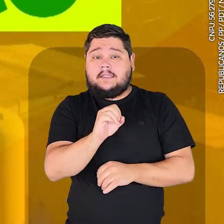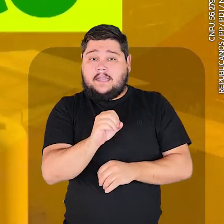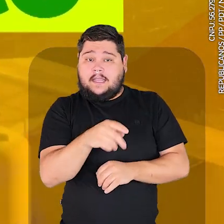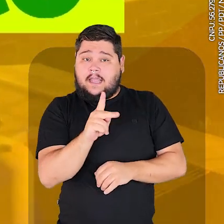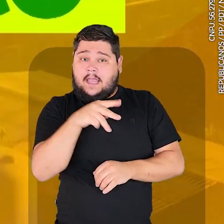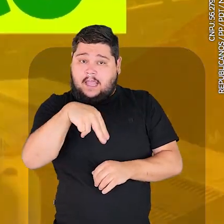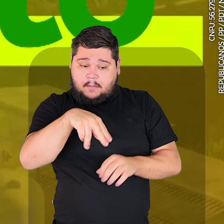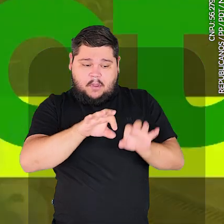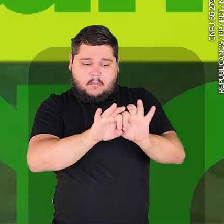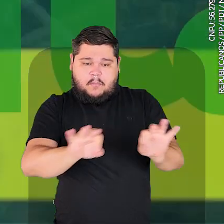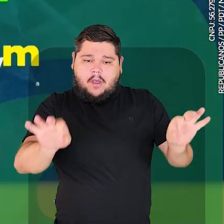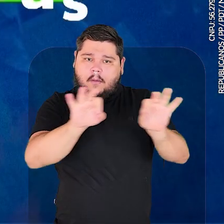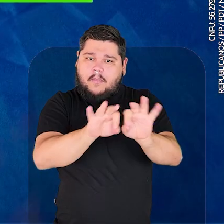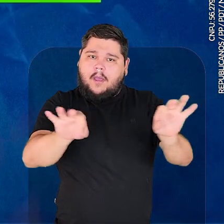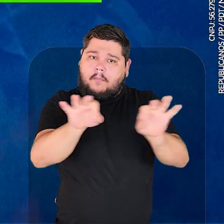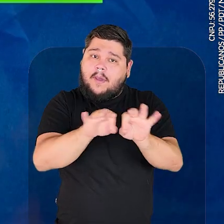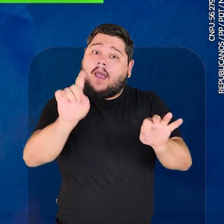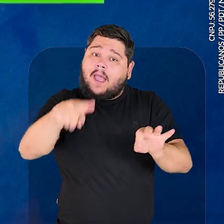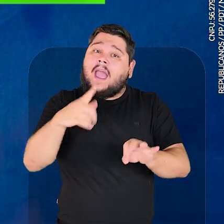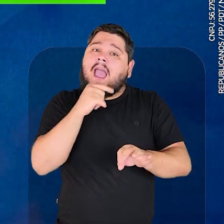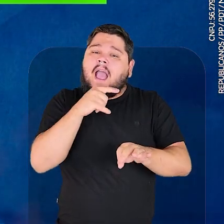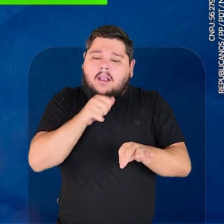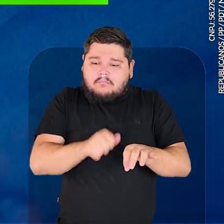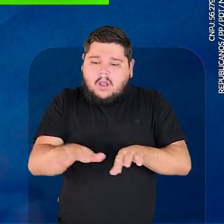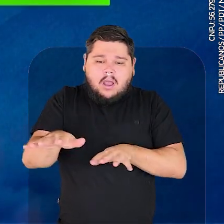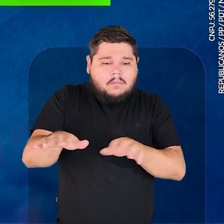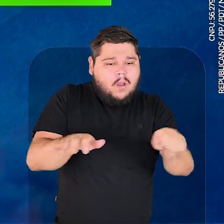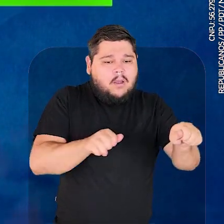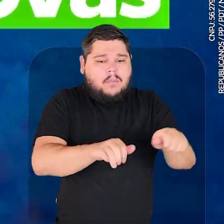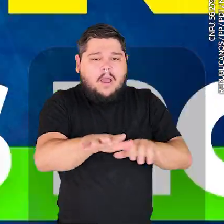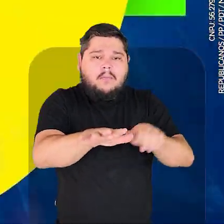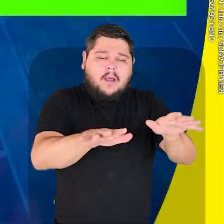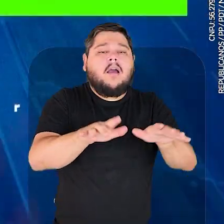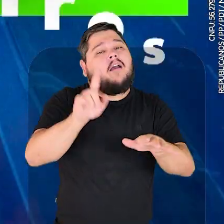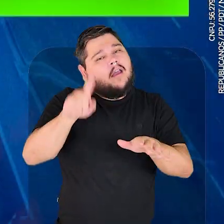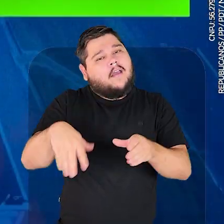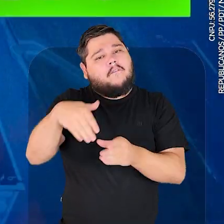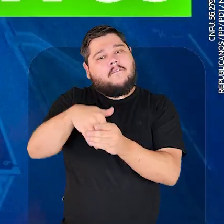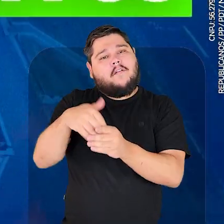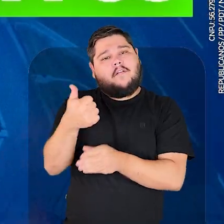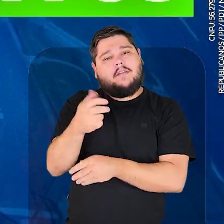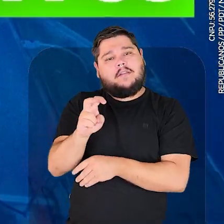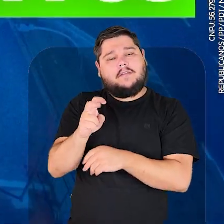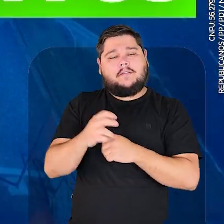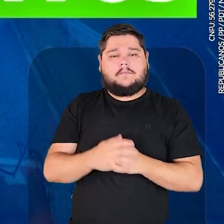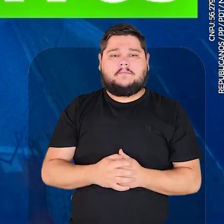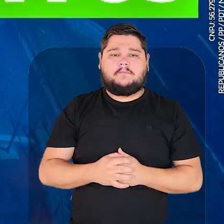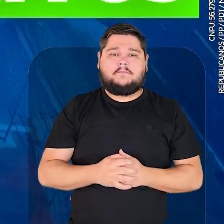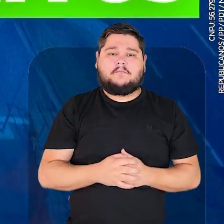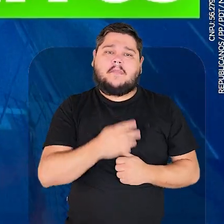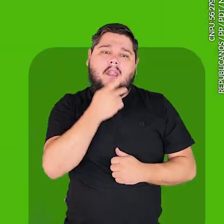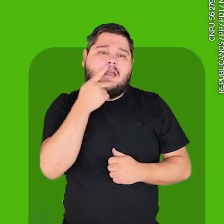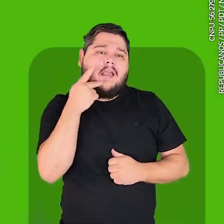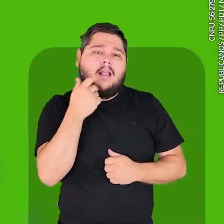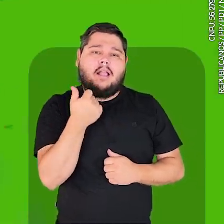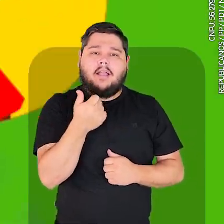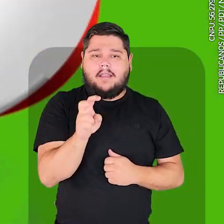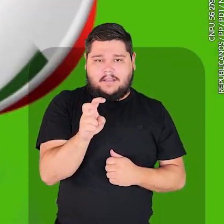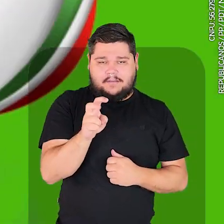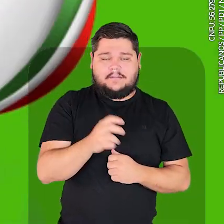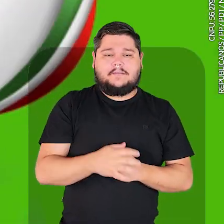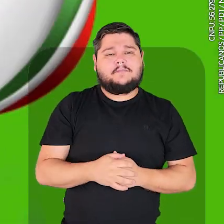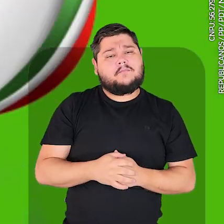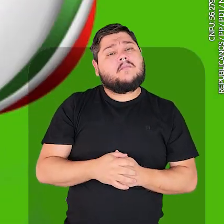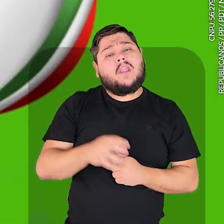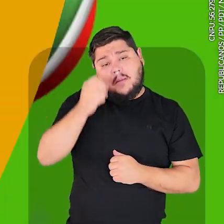nova estação de tratamento de esgoto. Mais 100 quilômetros de tubulações novas. Garantindo mais água em centenas de bairros. Vote